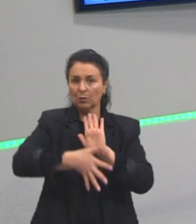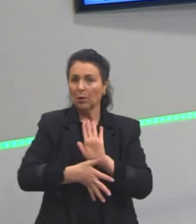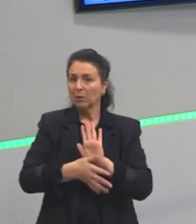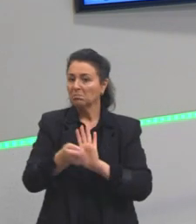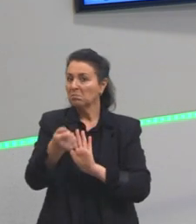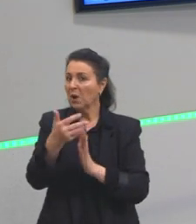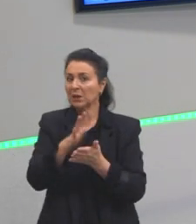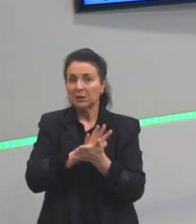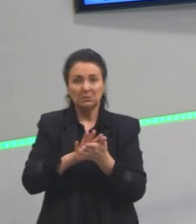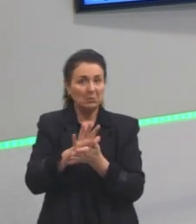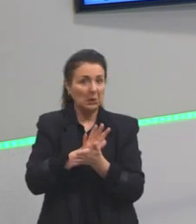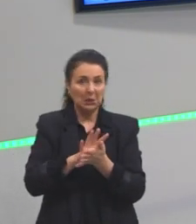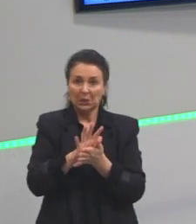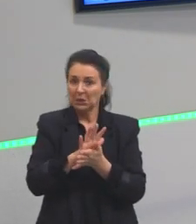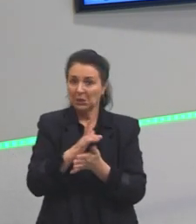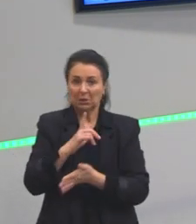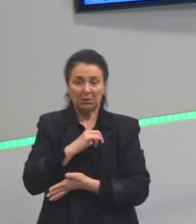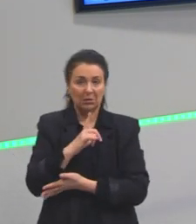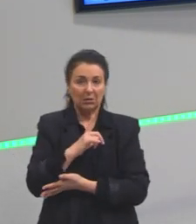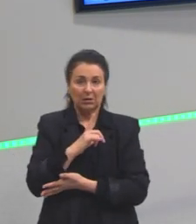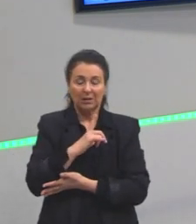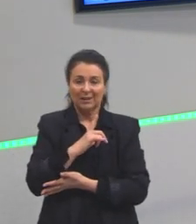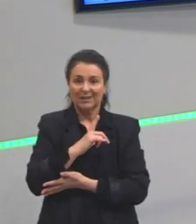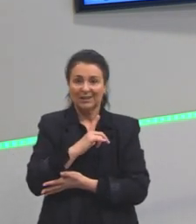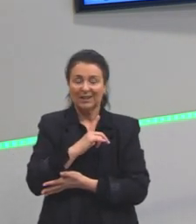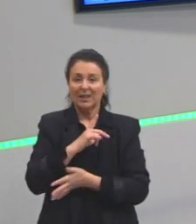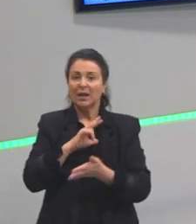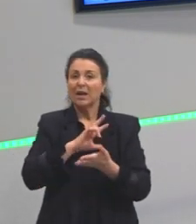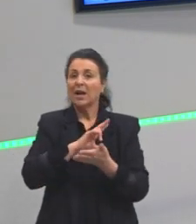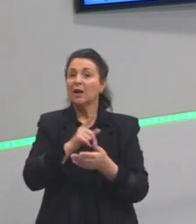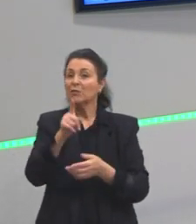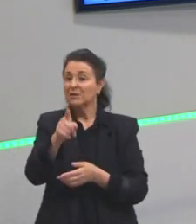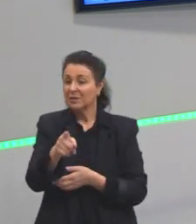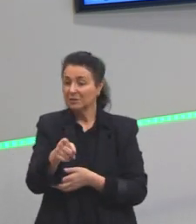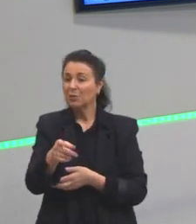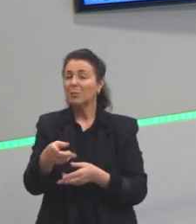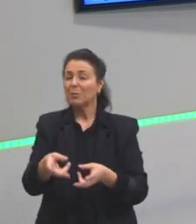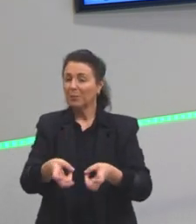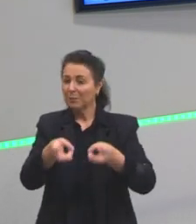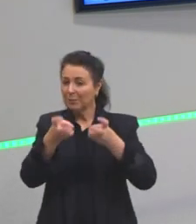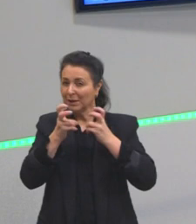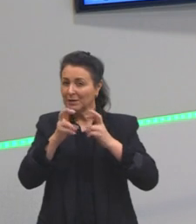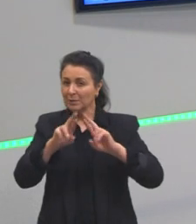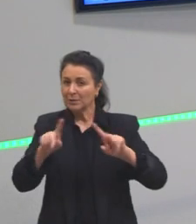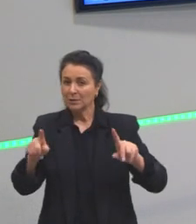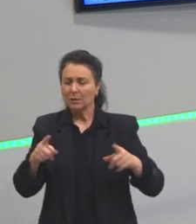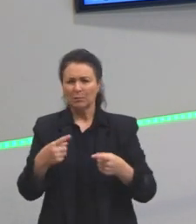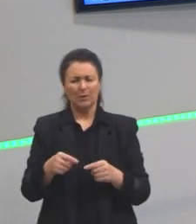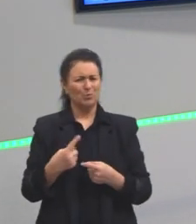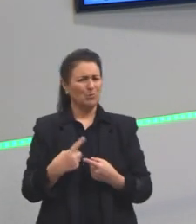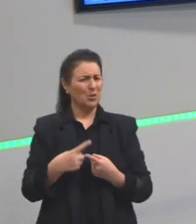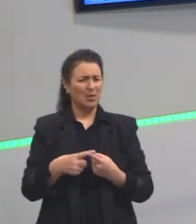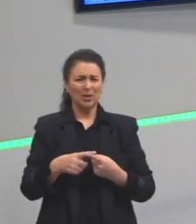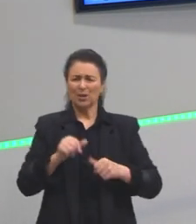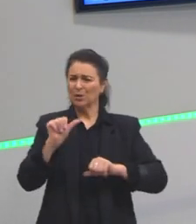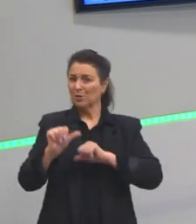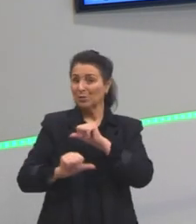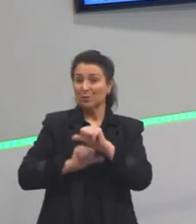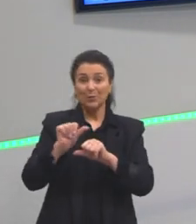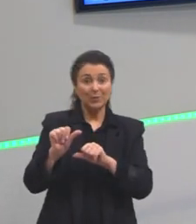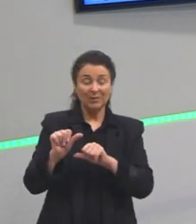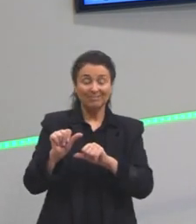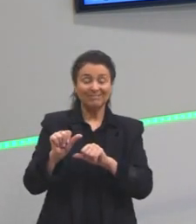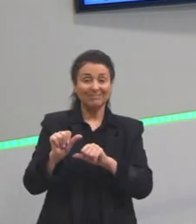terem uma noção da diferença entre um momento e outro. Por que muda, professora? Porque a sociedade